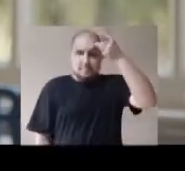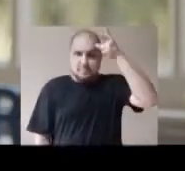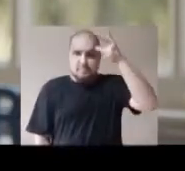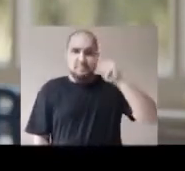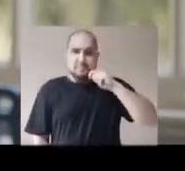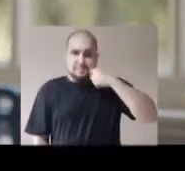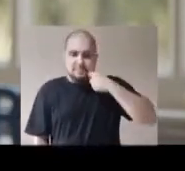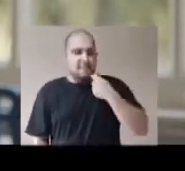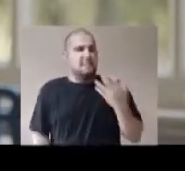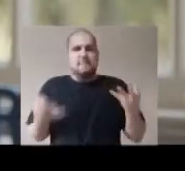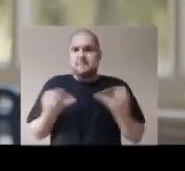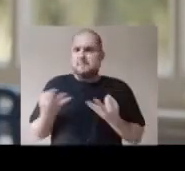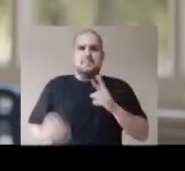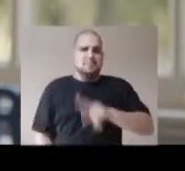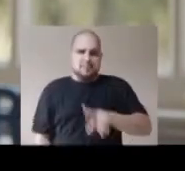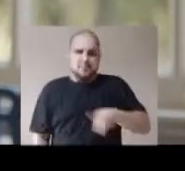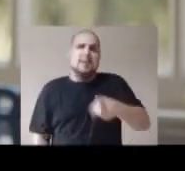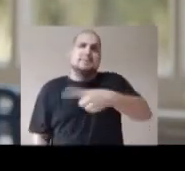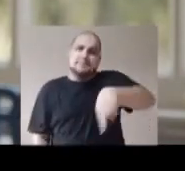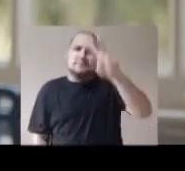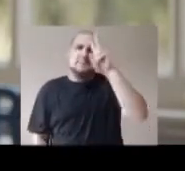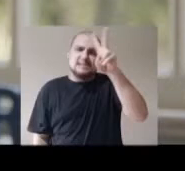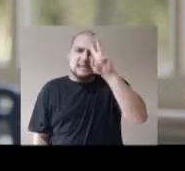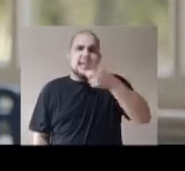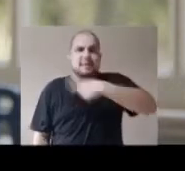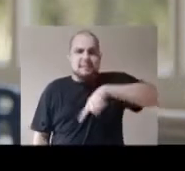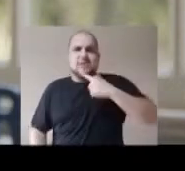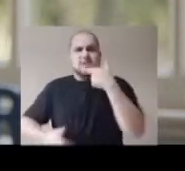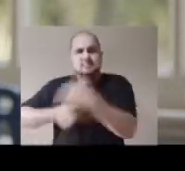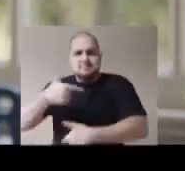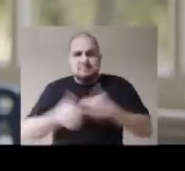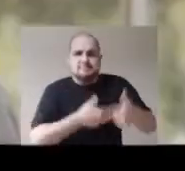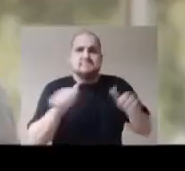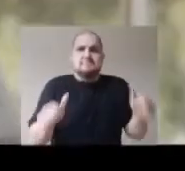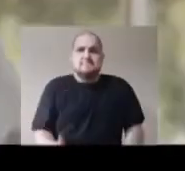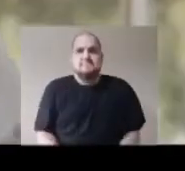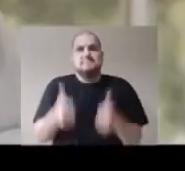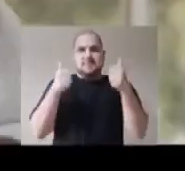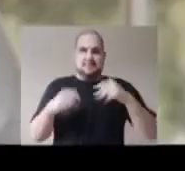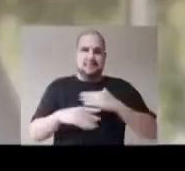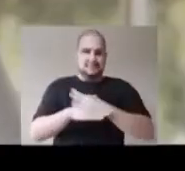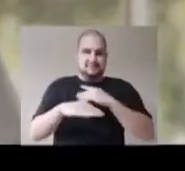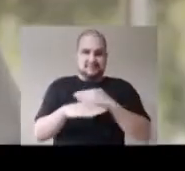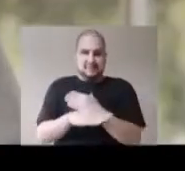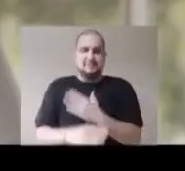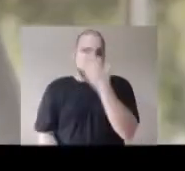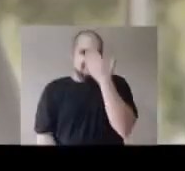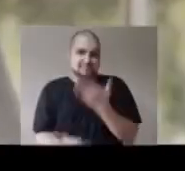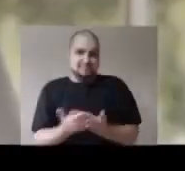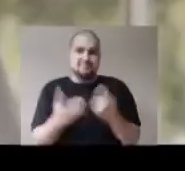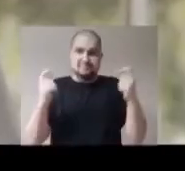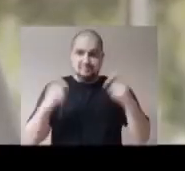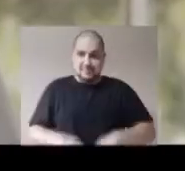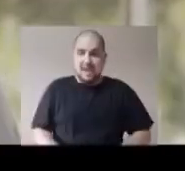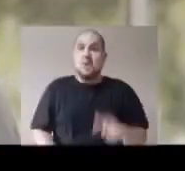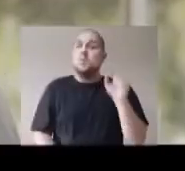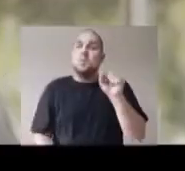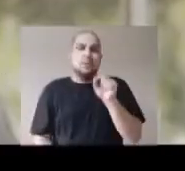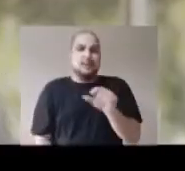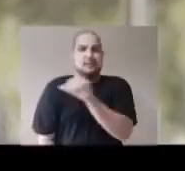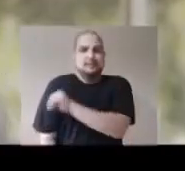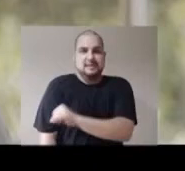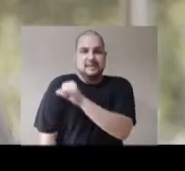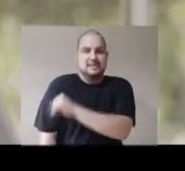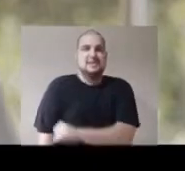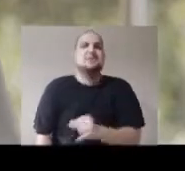Mas o Carioca tem na memória o quanto trabalhamos para melhorar a cidade. Eu tenho confiança de que nós podemos voltar a ter uma